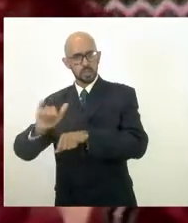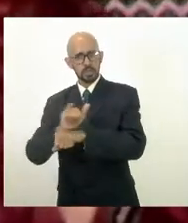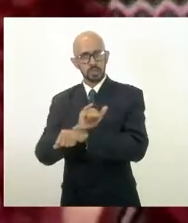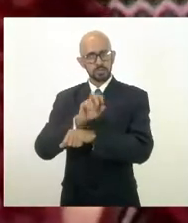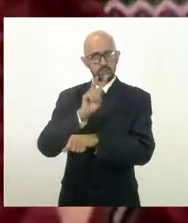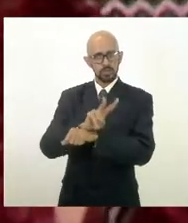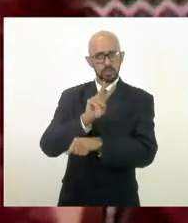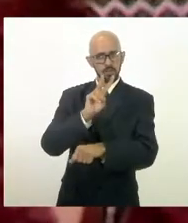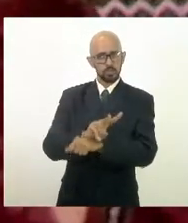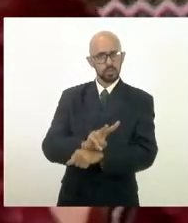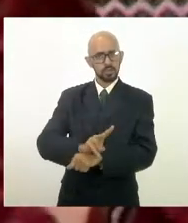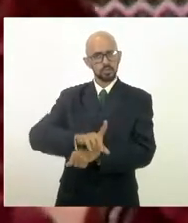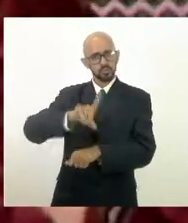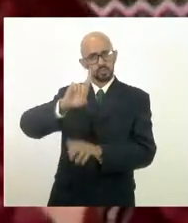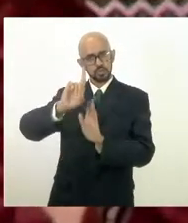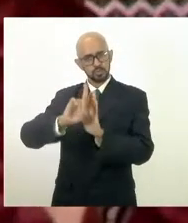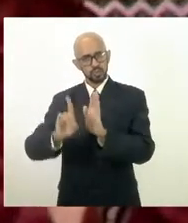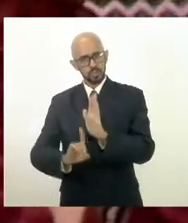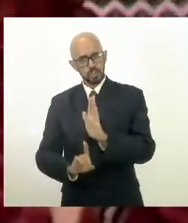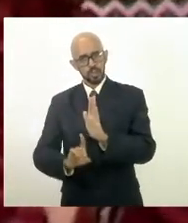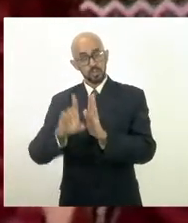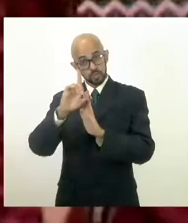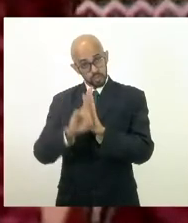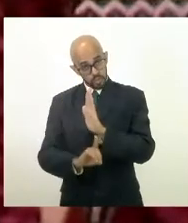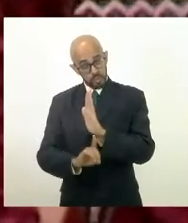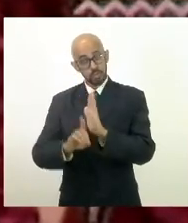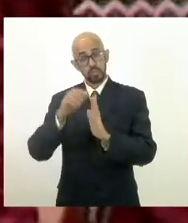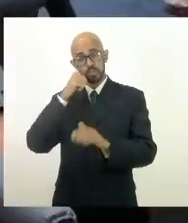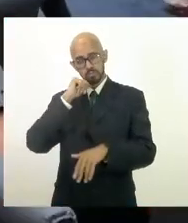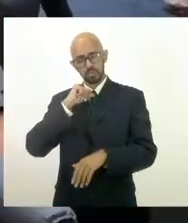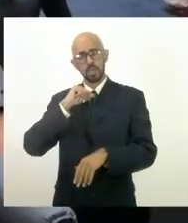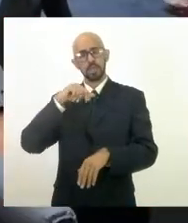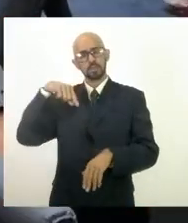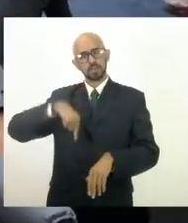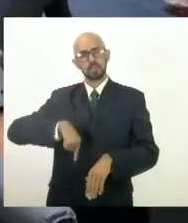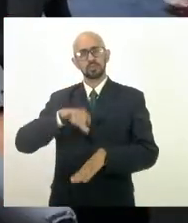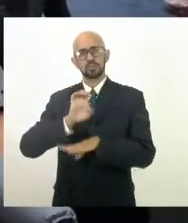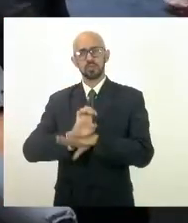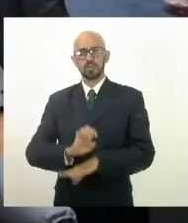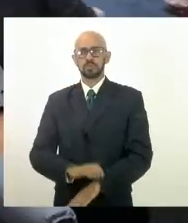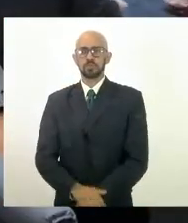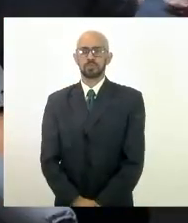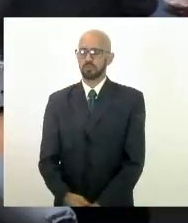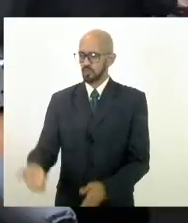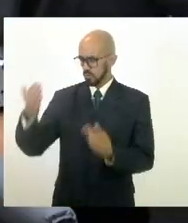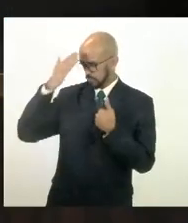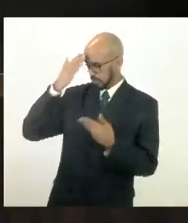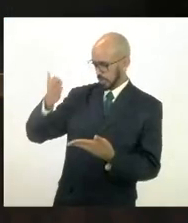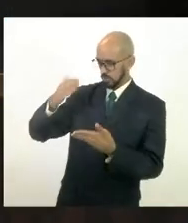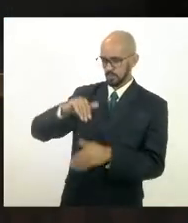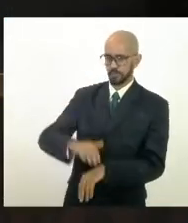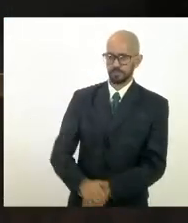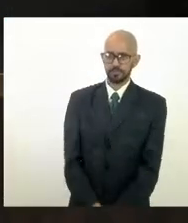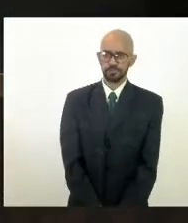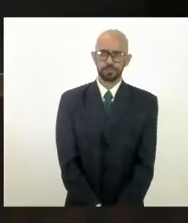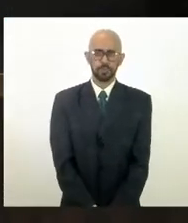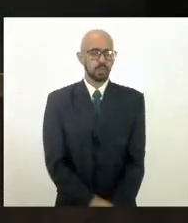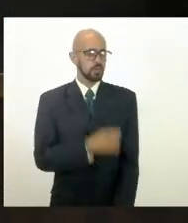dos direitos e da vida das mulheres aqui no estado obrigada presidente deputado Charles